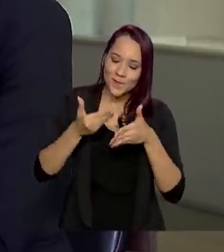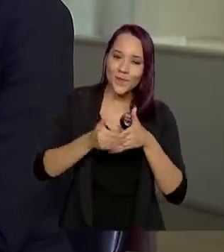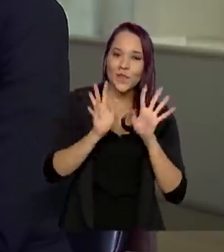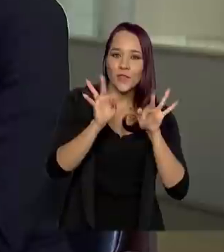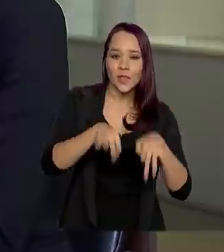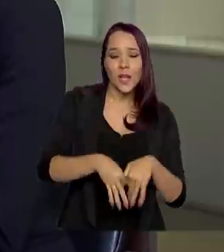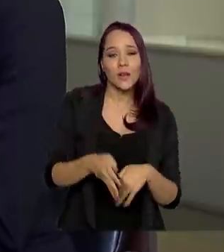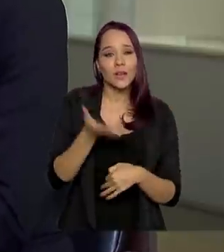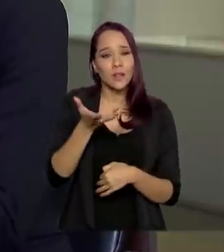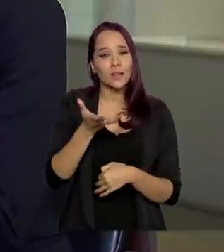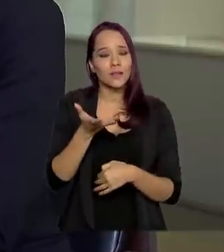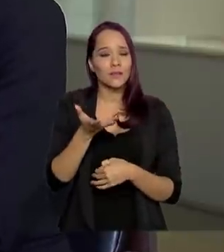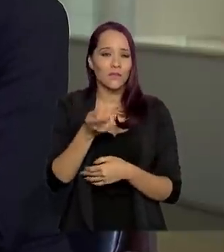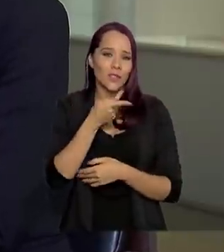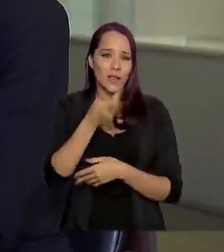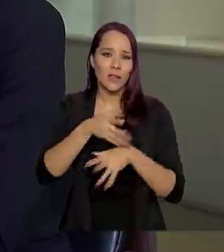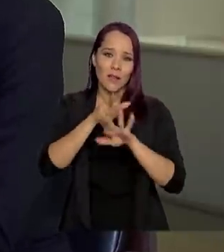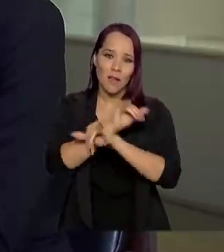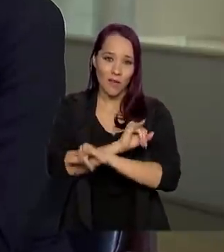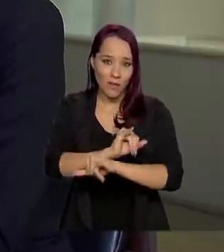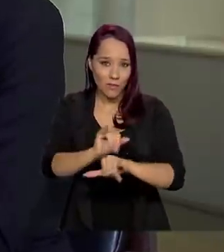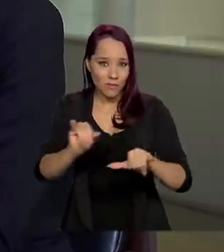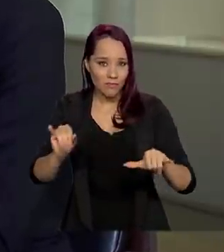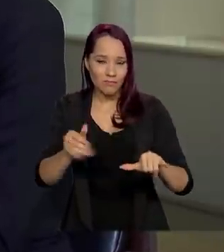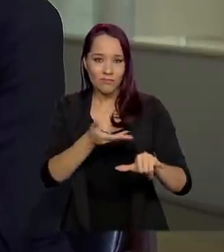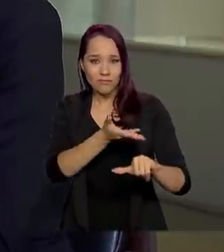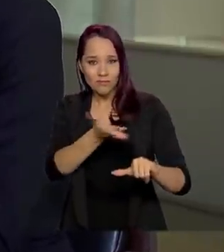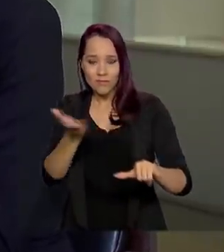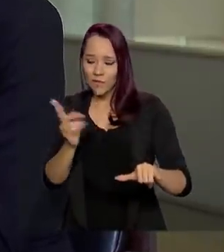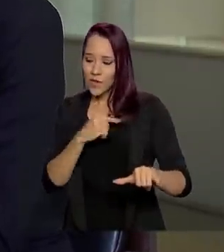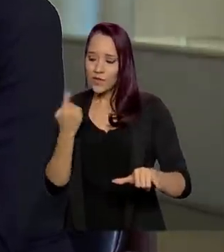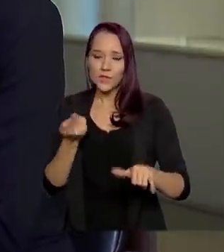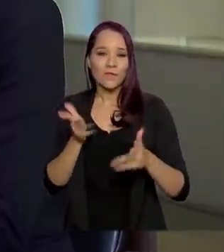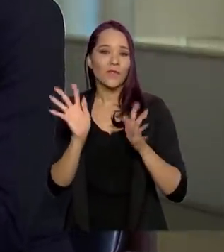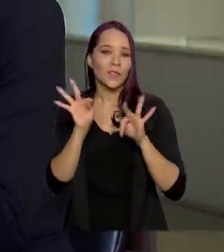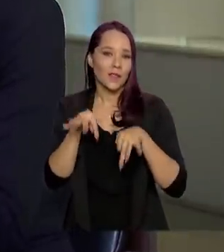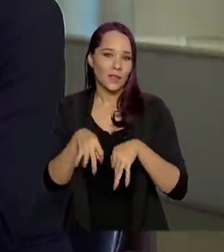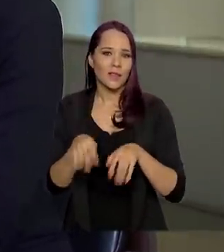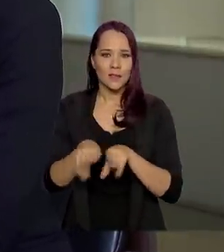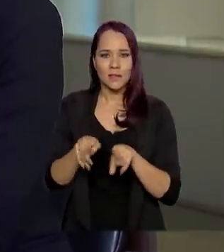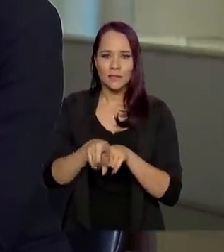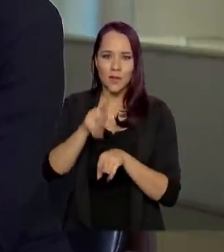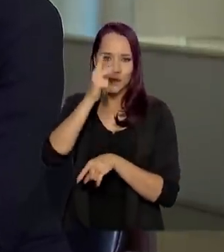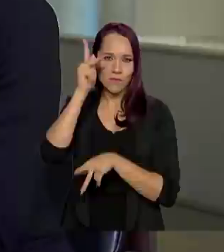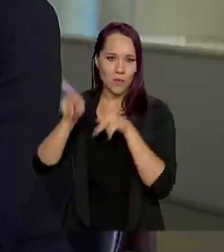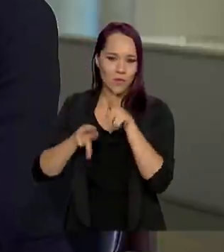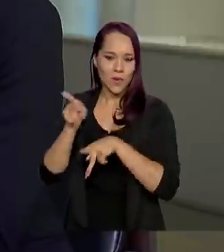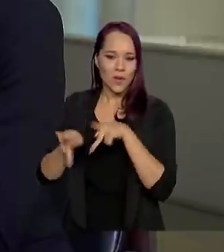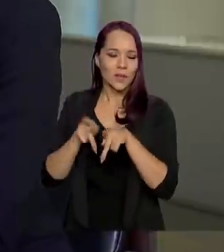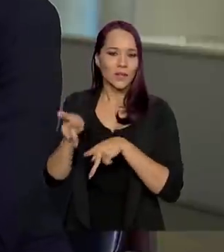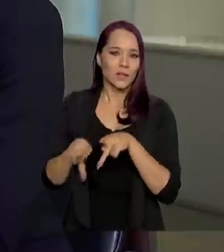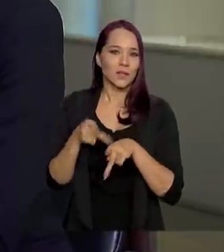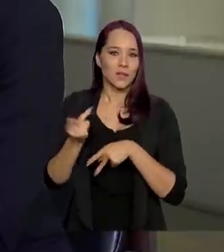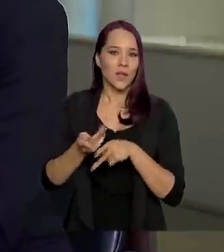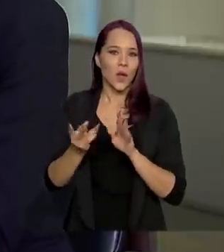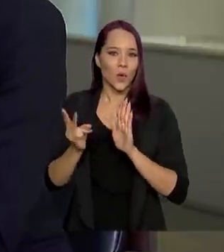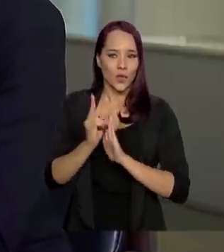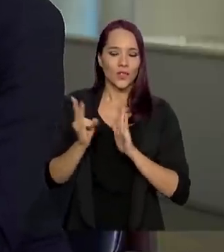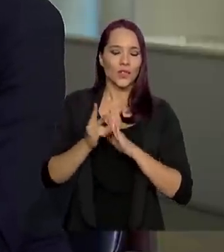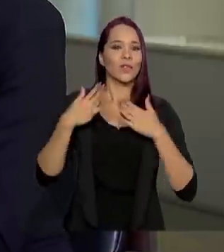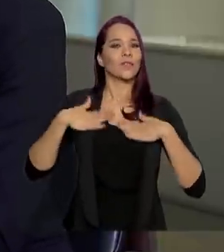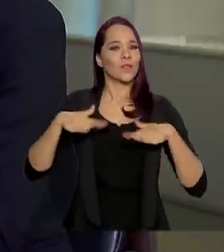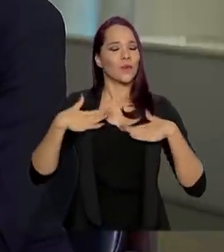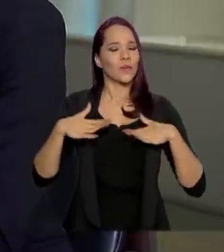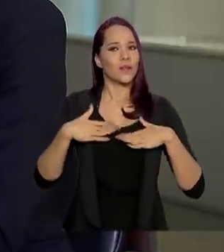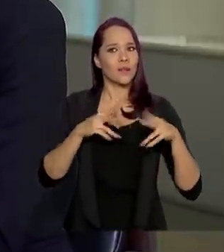entrevista e eu gostaria que o senhor desse um recado para a gente finalizar e para as pessoas também, para os povos indígenas, se tranquilizarem com